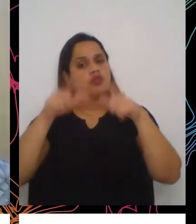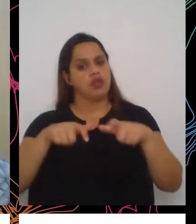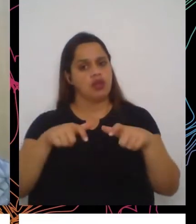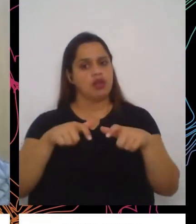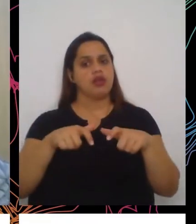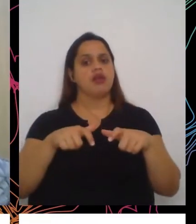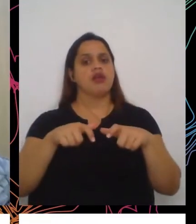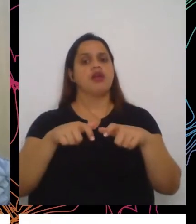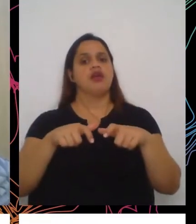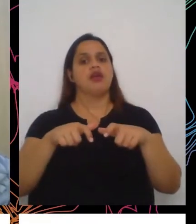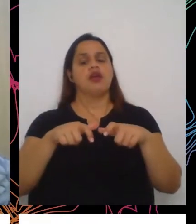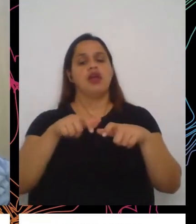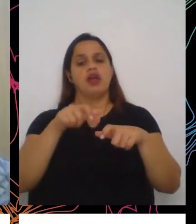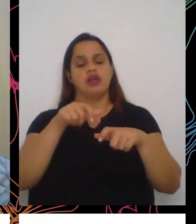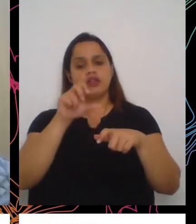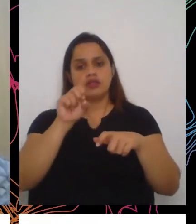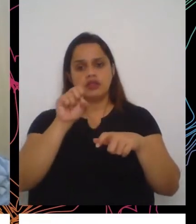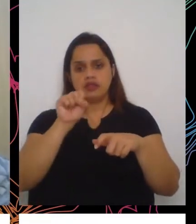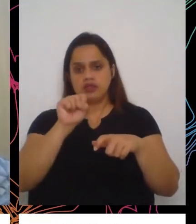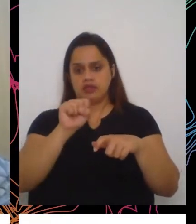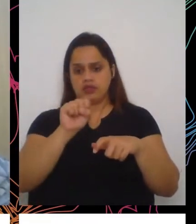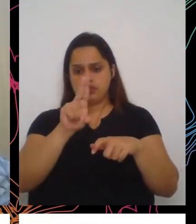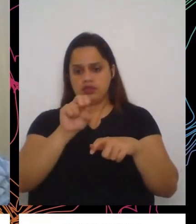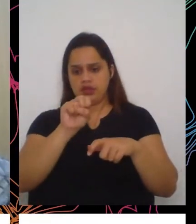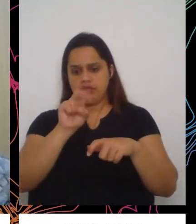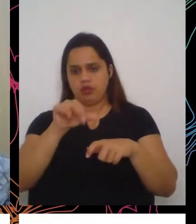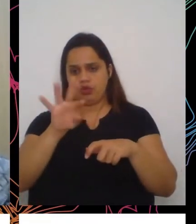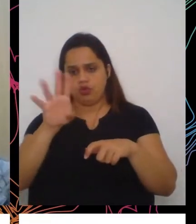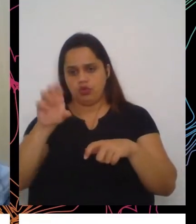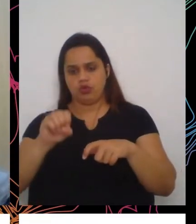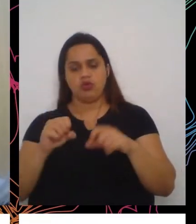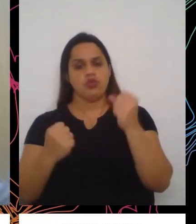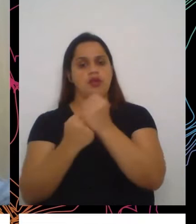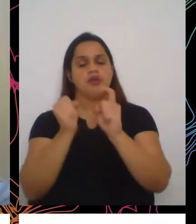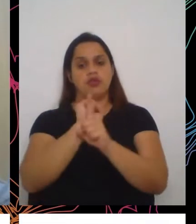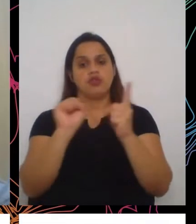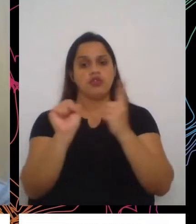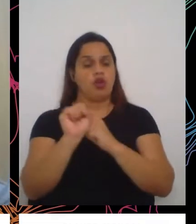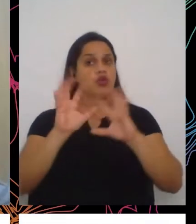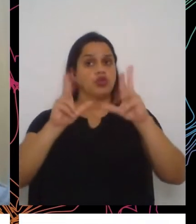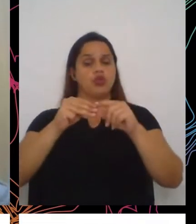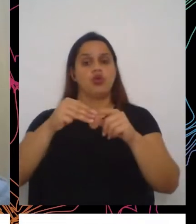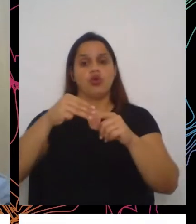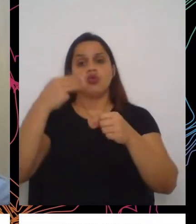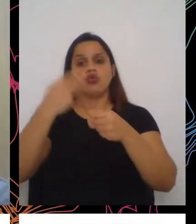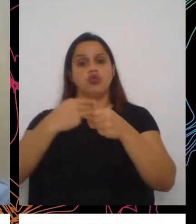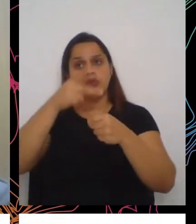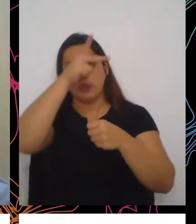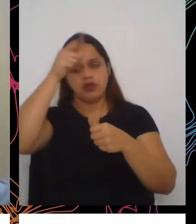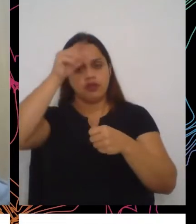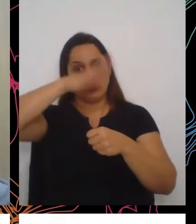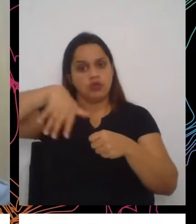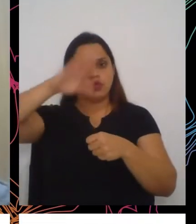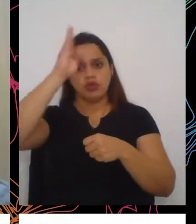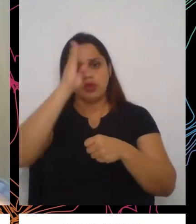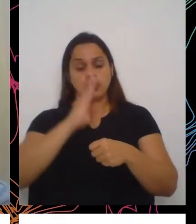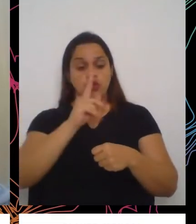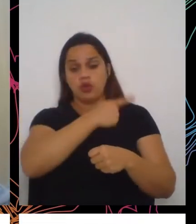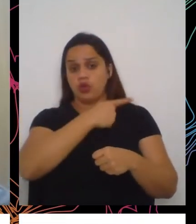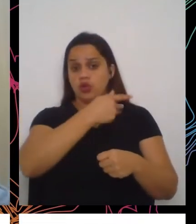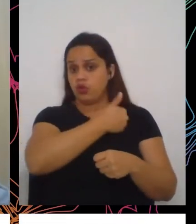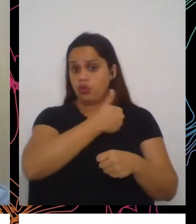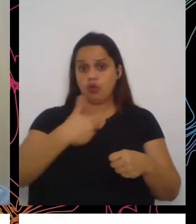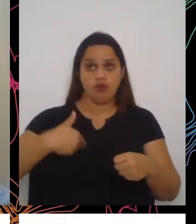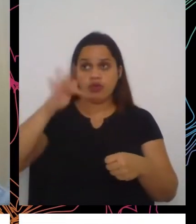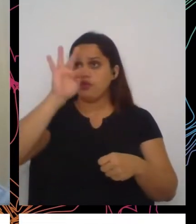Único de Assistência Social que estão em todos os municípios do Brasil, e o governo federal tomou a opção de não ter esta parceria, né, então